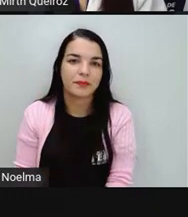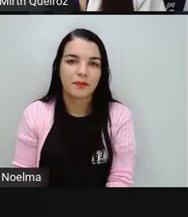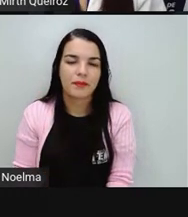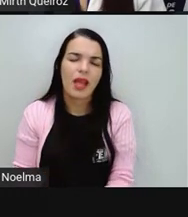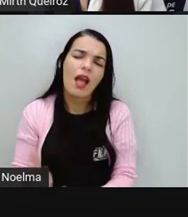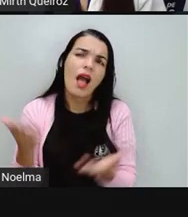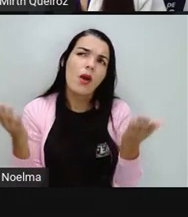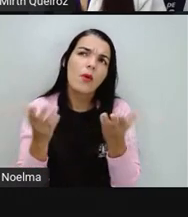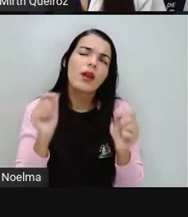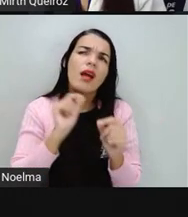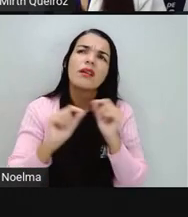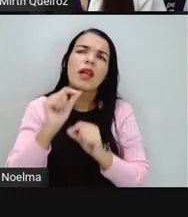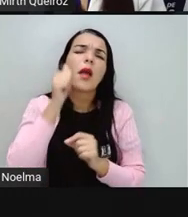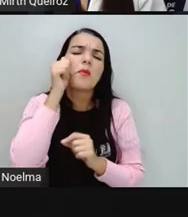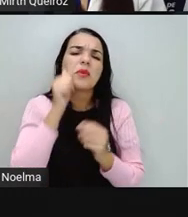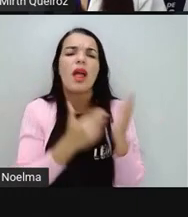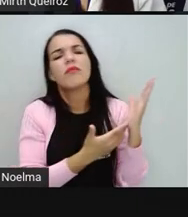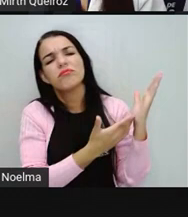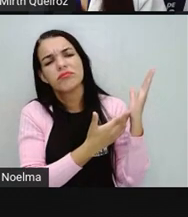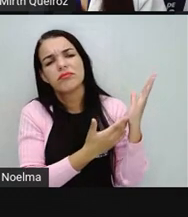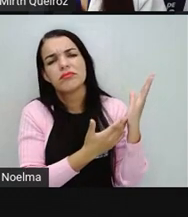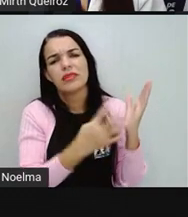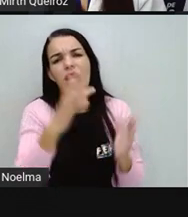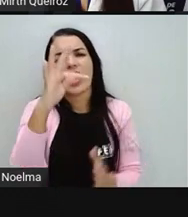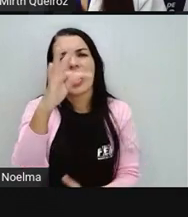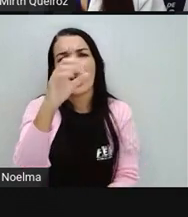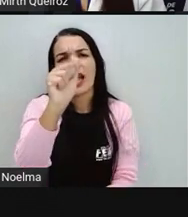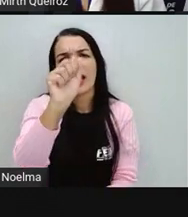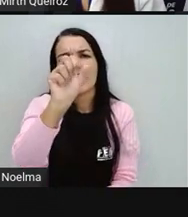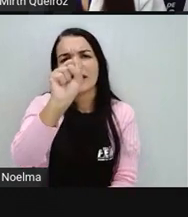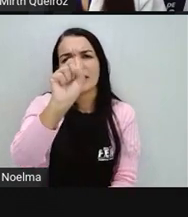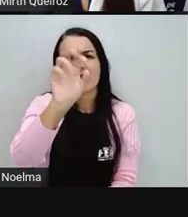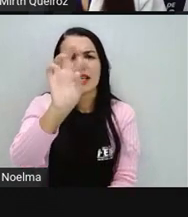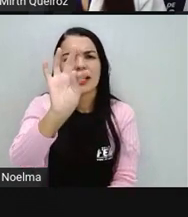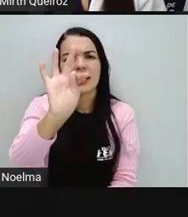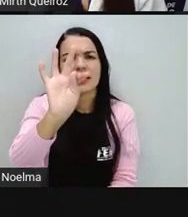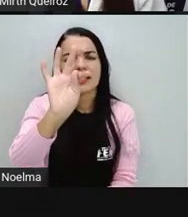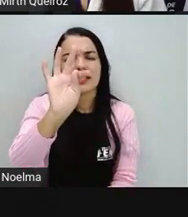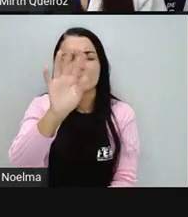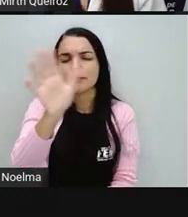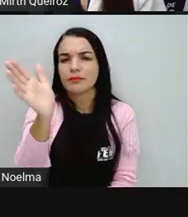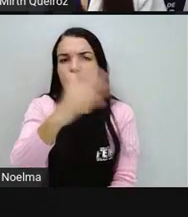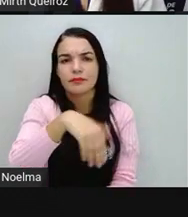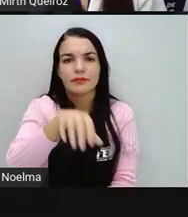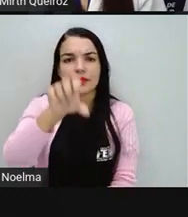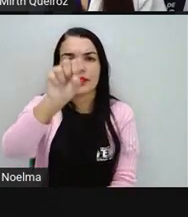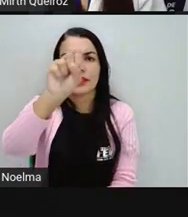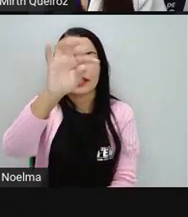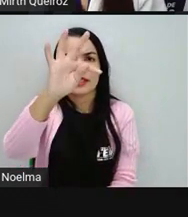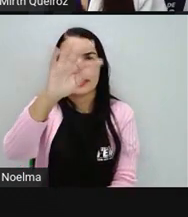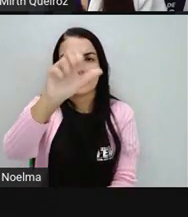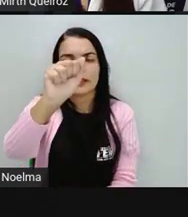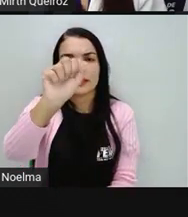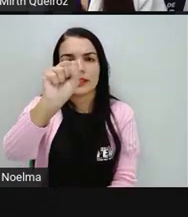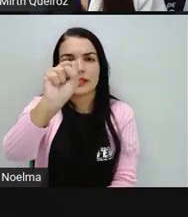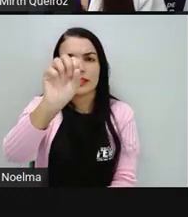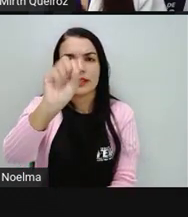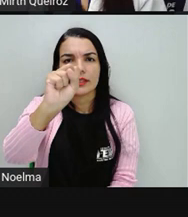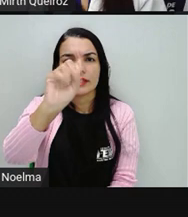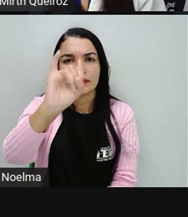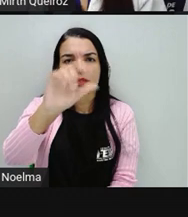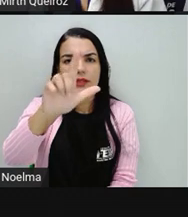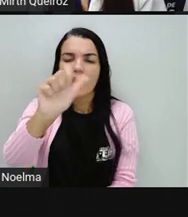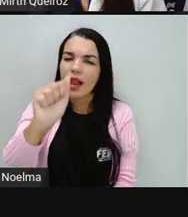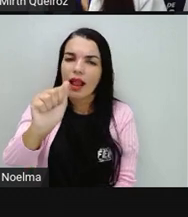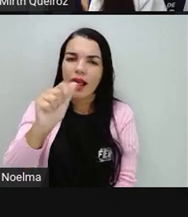E quem foi Tarsila do Amaral? Tarsila do Amaral, ela foi uma grande pintora, desenhista, né? Brasileira, de fama no Brasil e